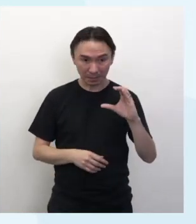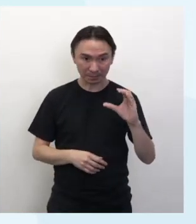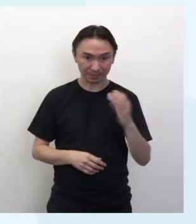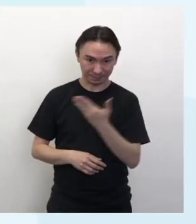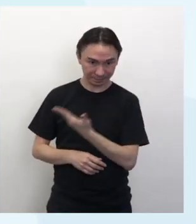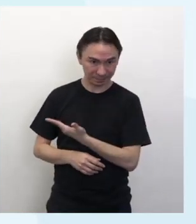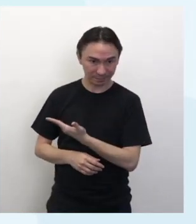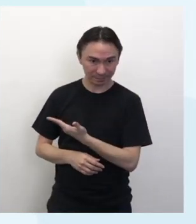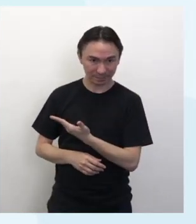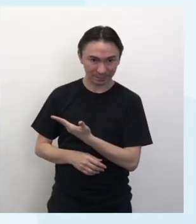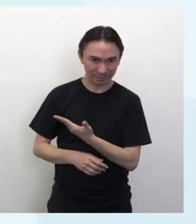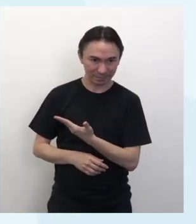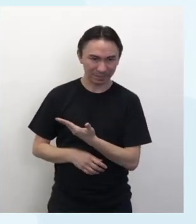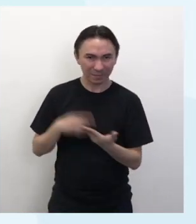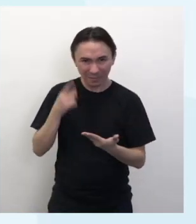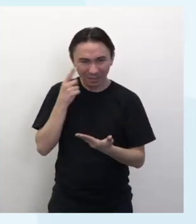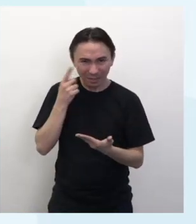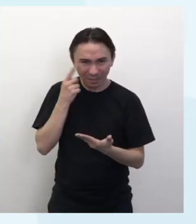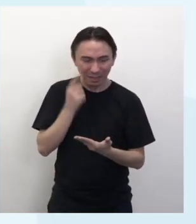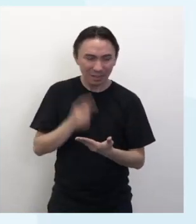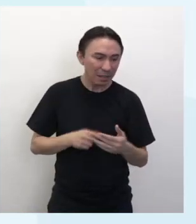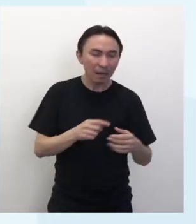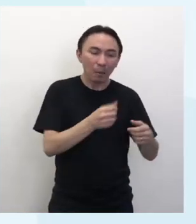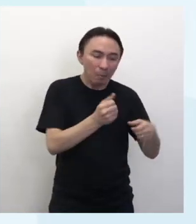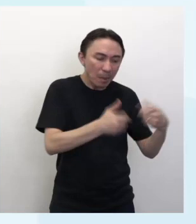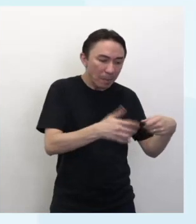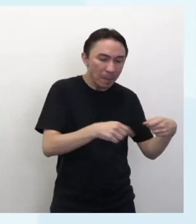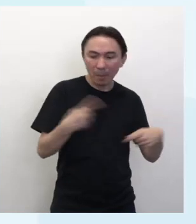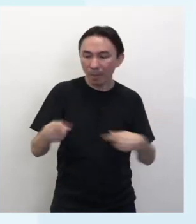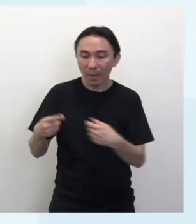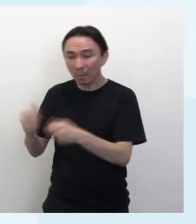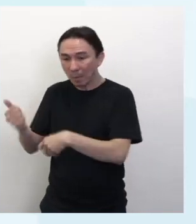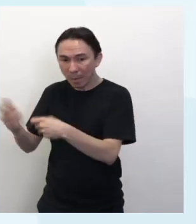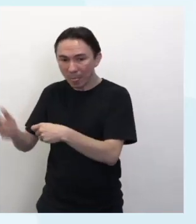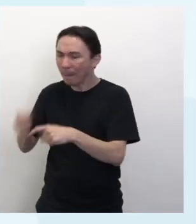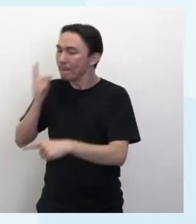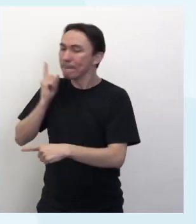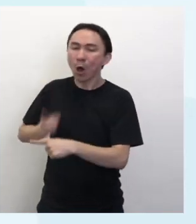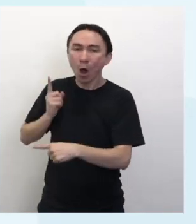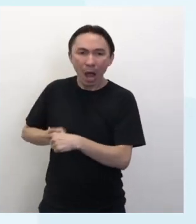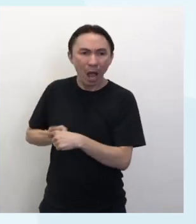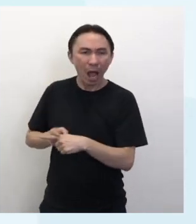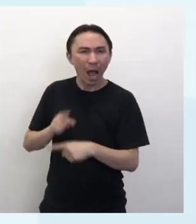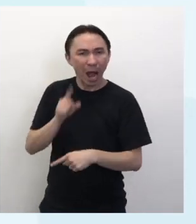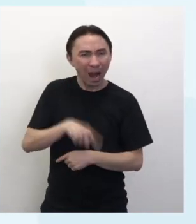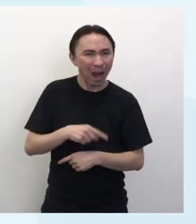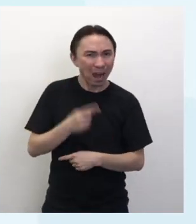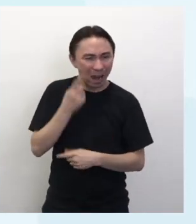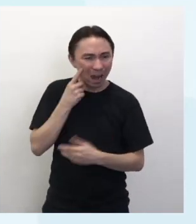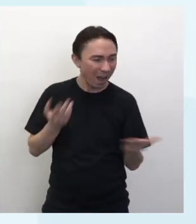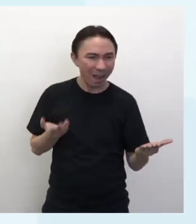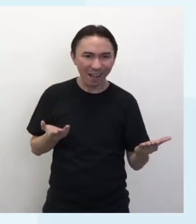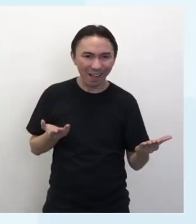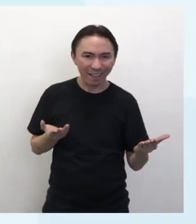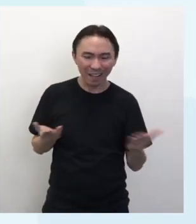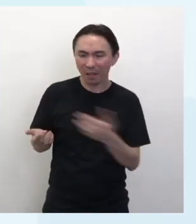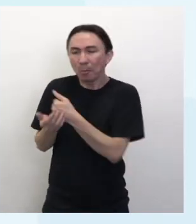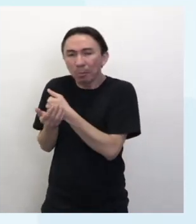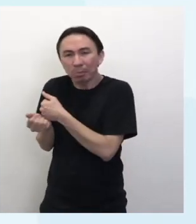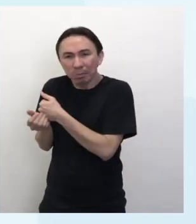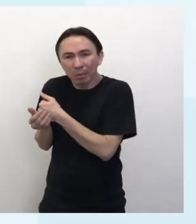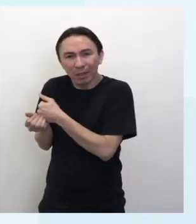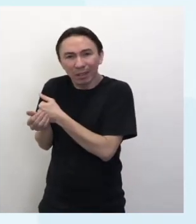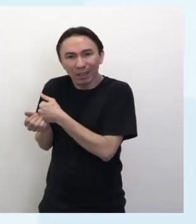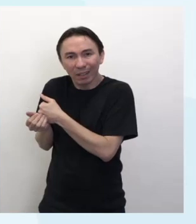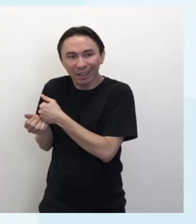condição à explicação anterior, né? Então, explica por que que ela não tinha a